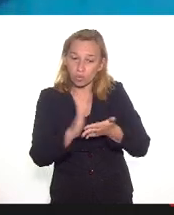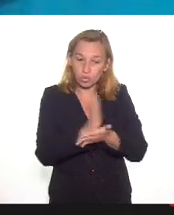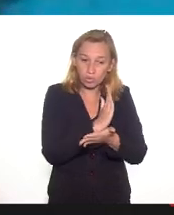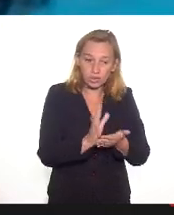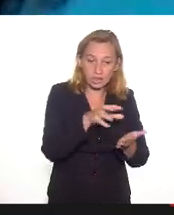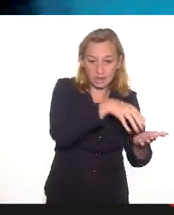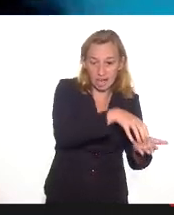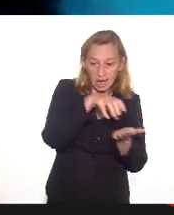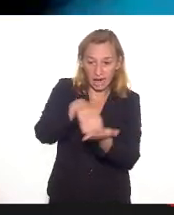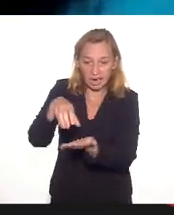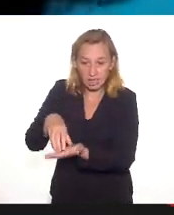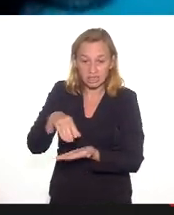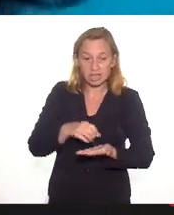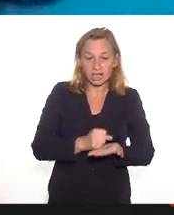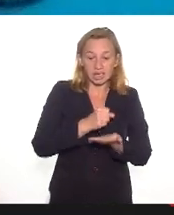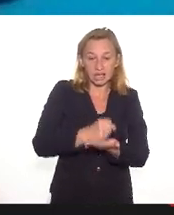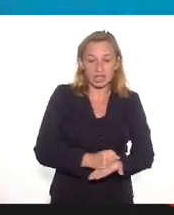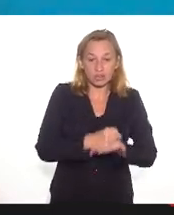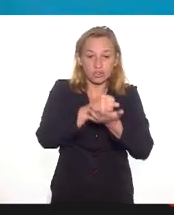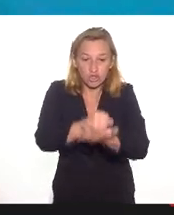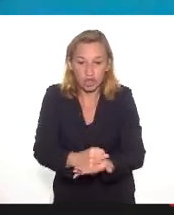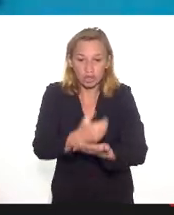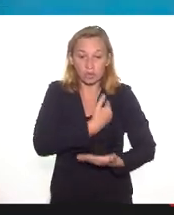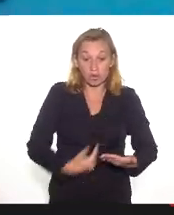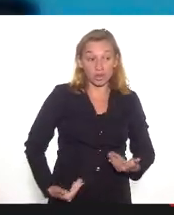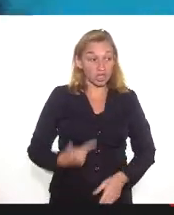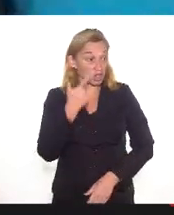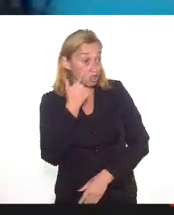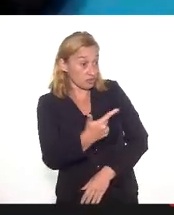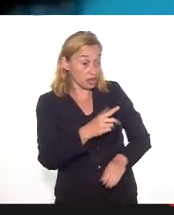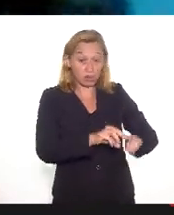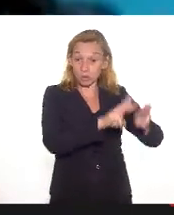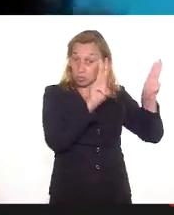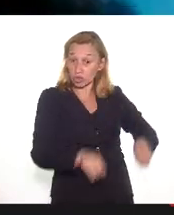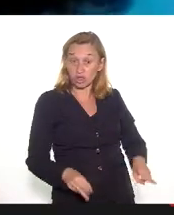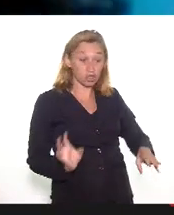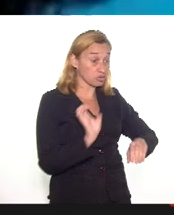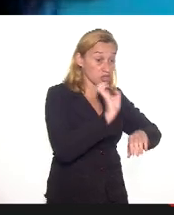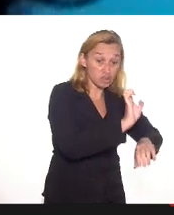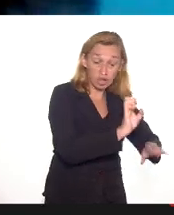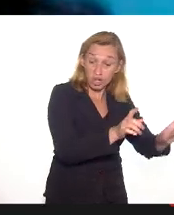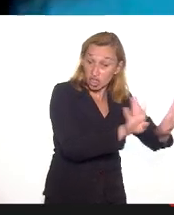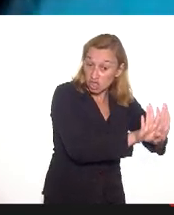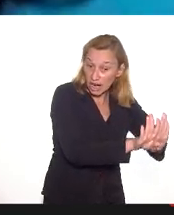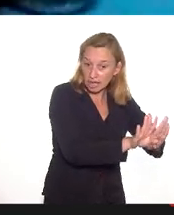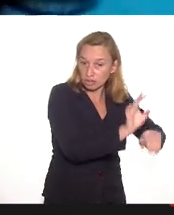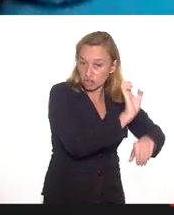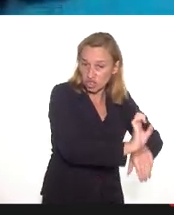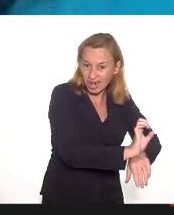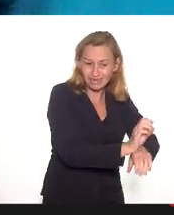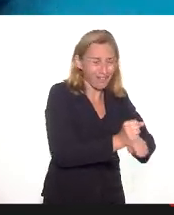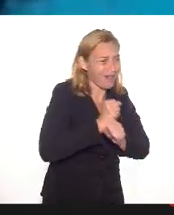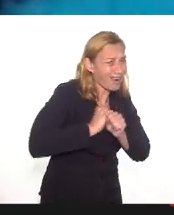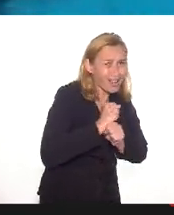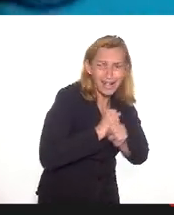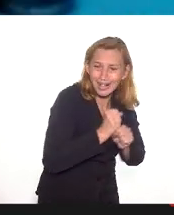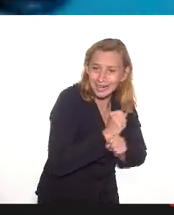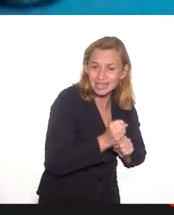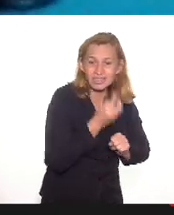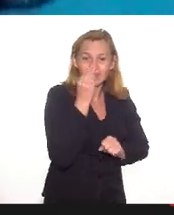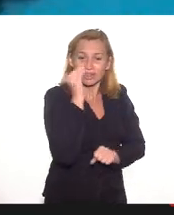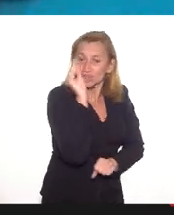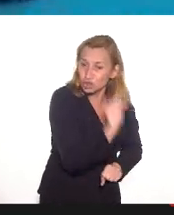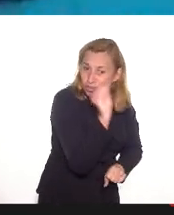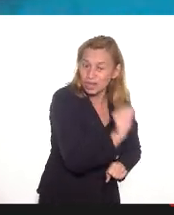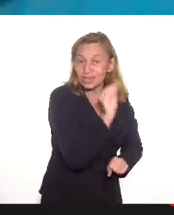esse governo e a gente vê que os museus do Estado estão fechados e estão fechados há muitos anos porque é recorrente a desvalorização